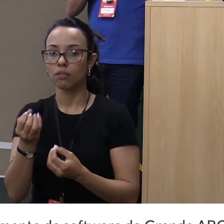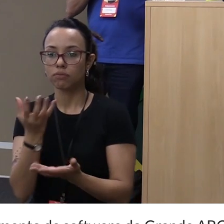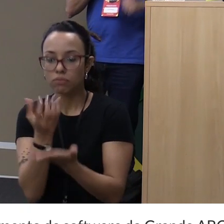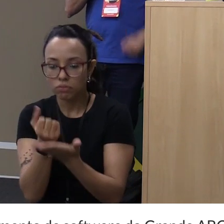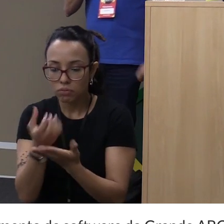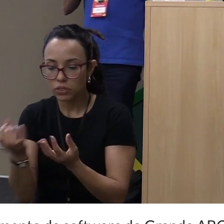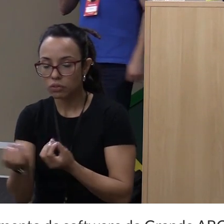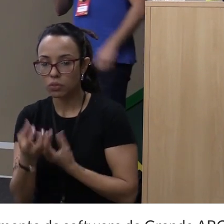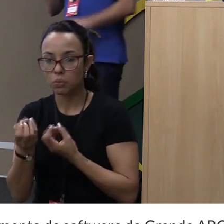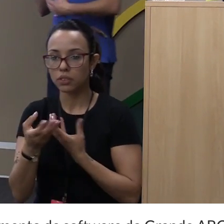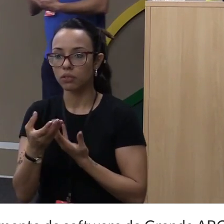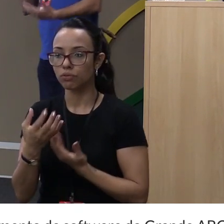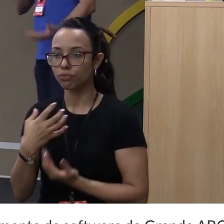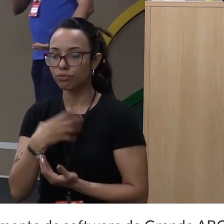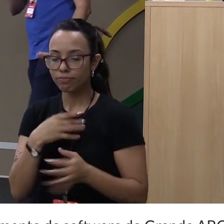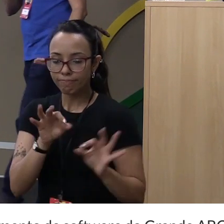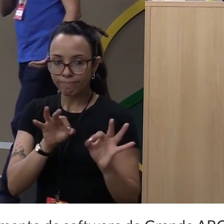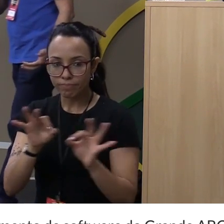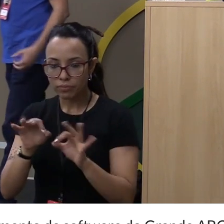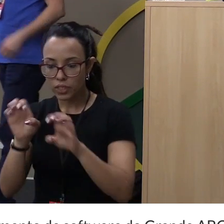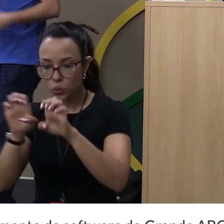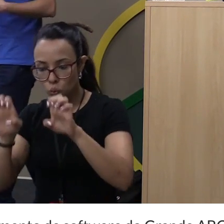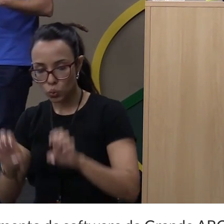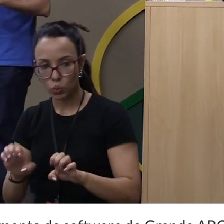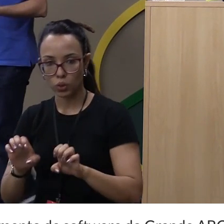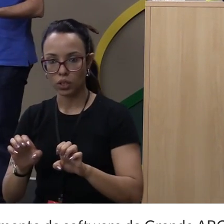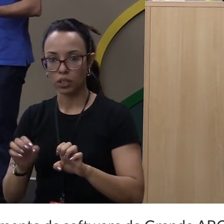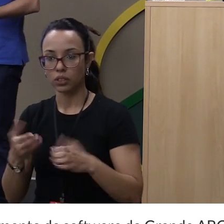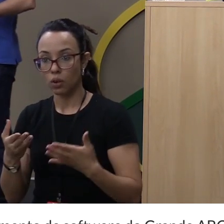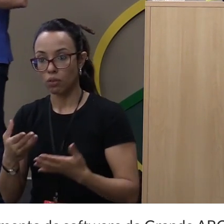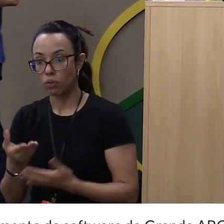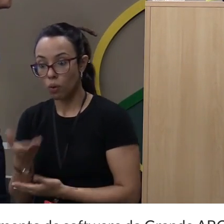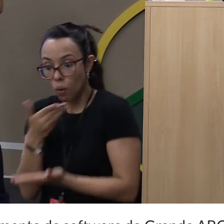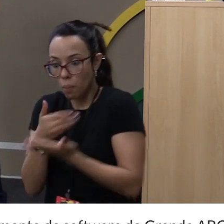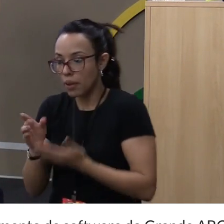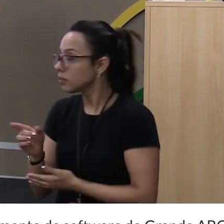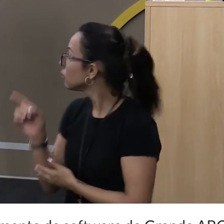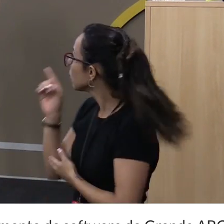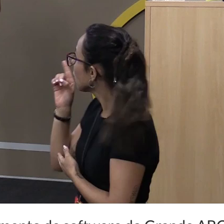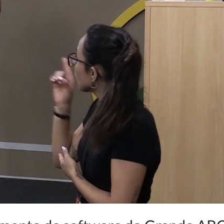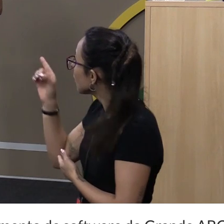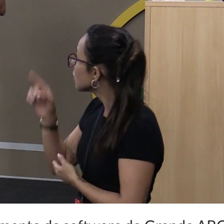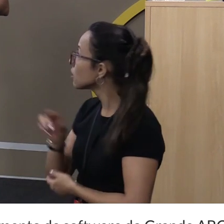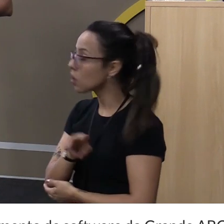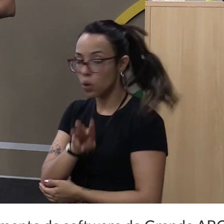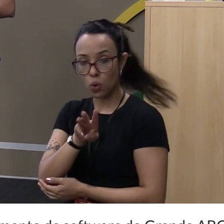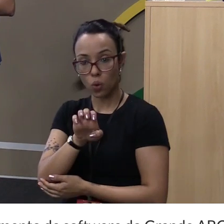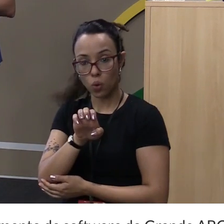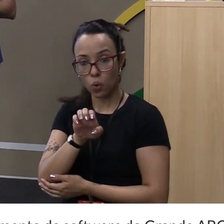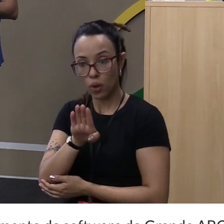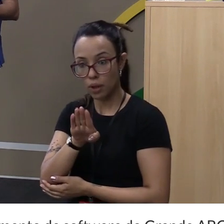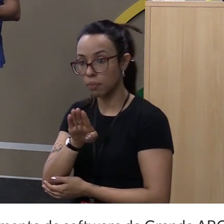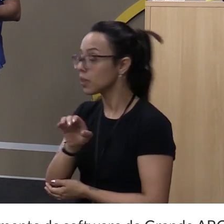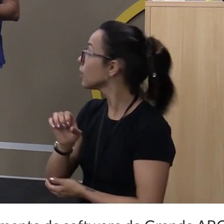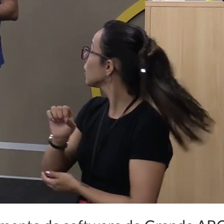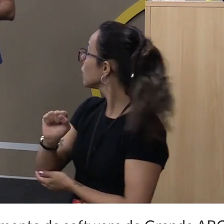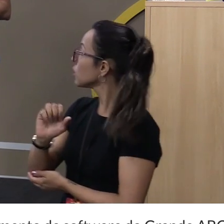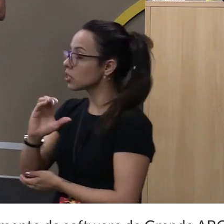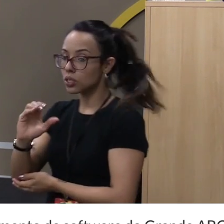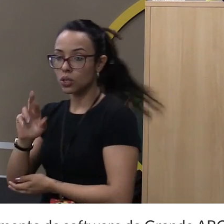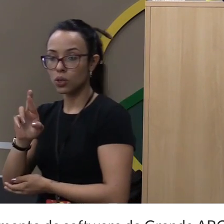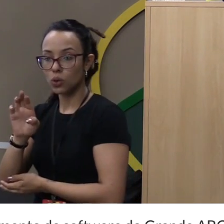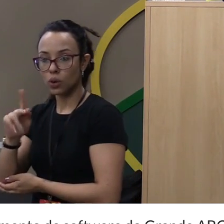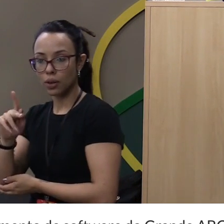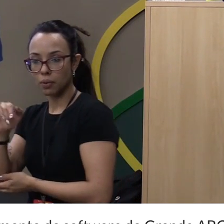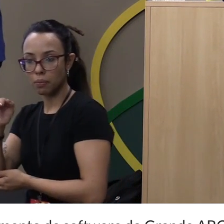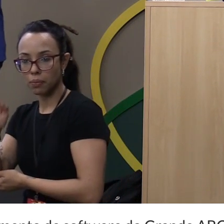estruturada. E aí que entra o web Scraping. O que é o web Scraping? Ou, como o pessoal fala em português, raspagem de dados.